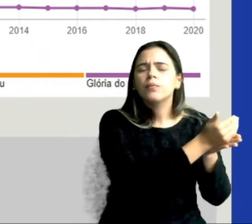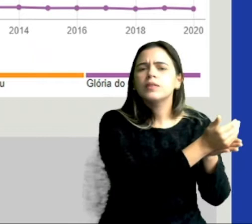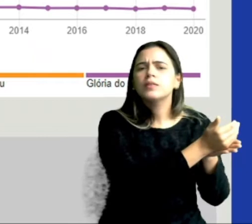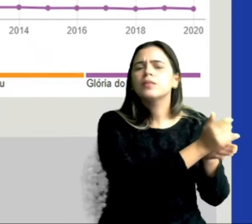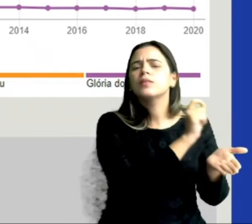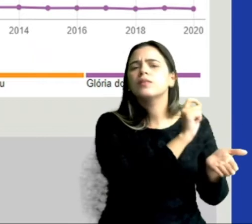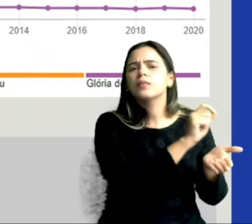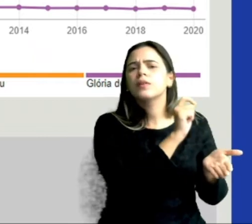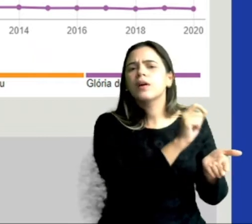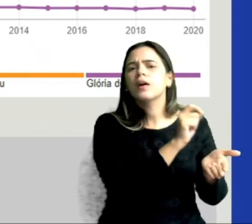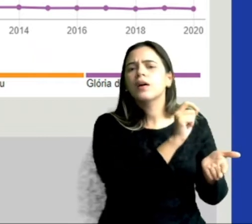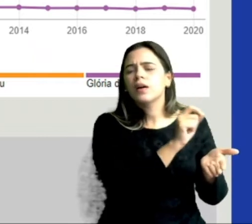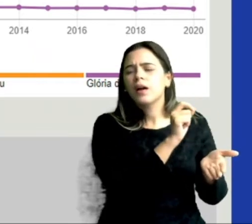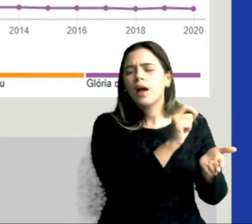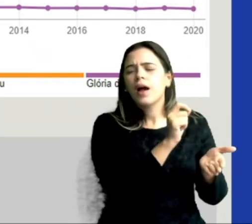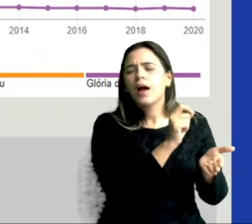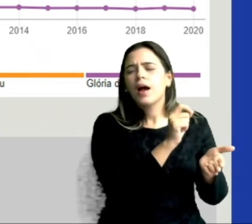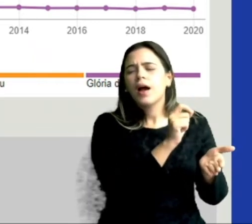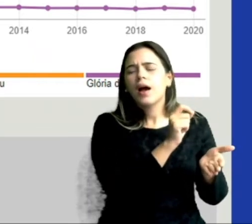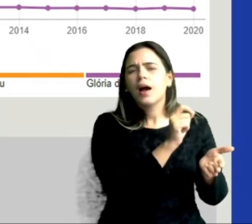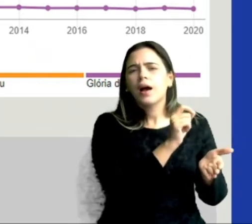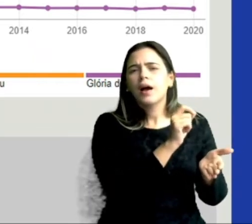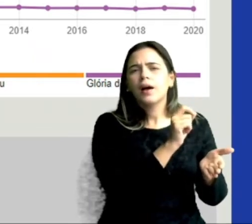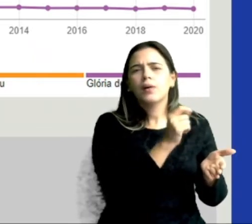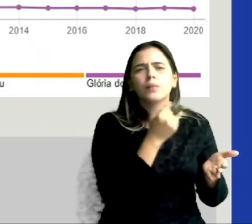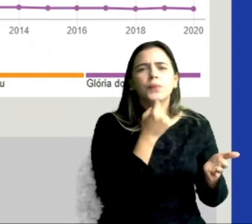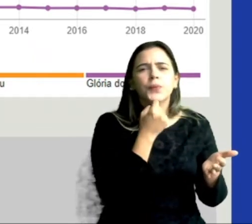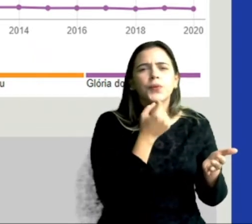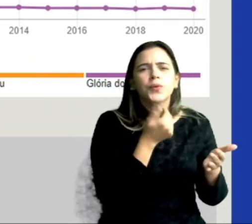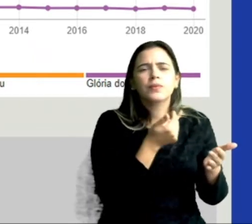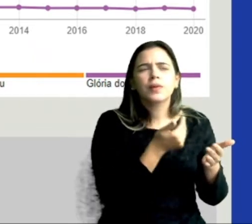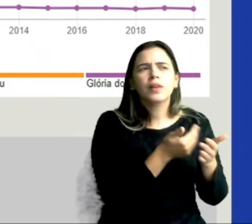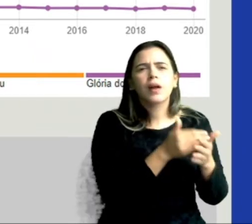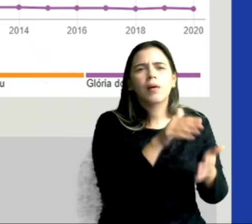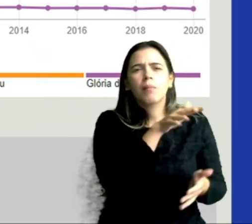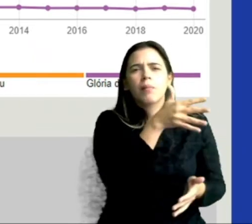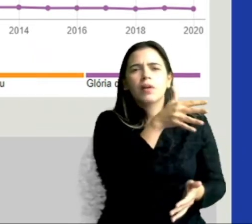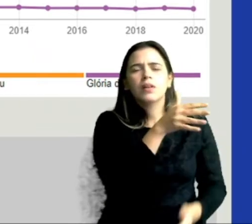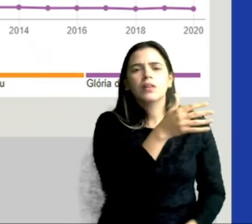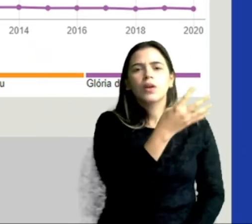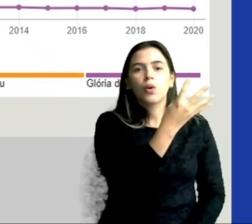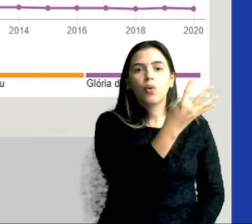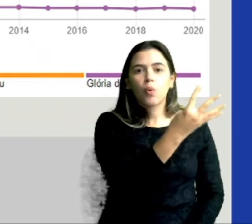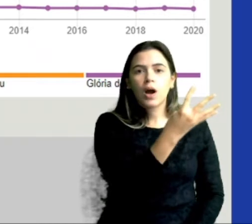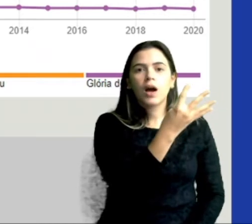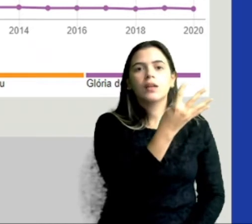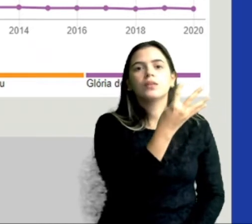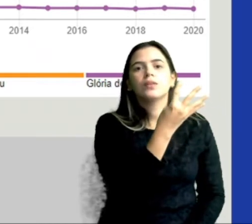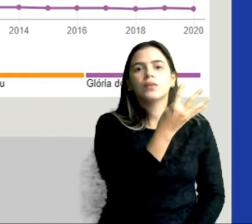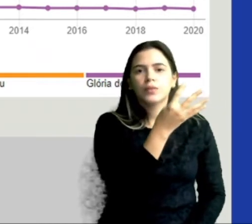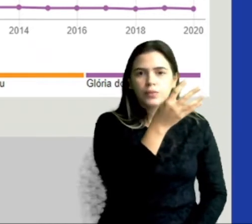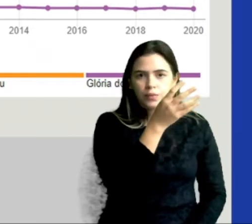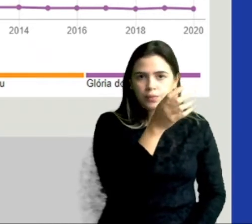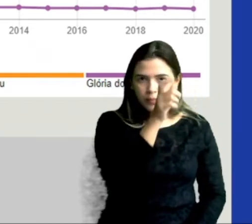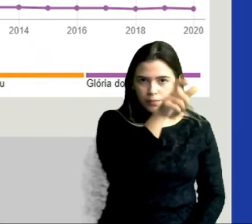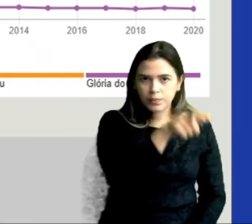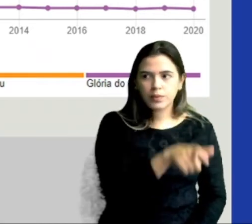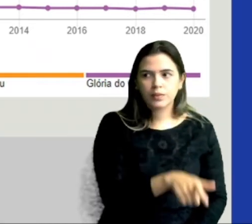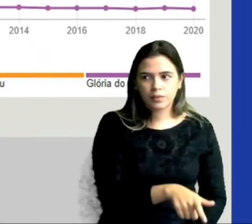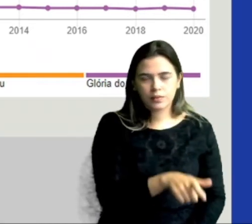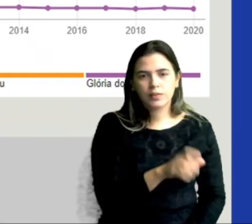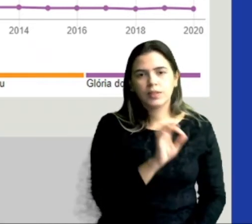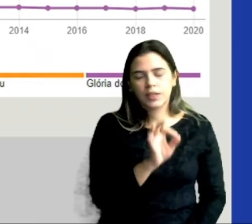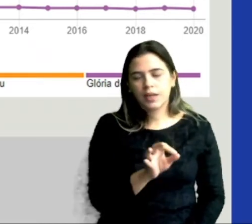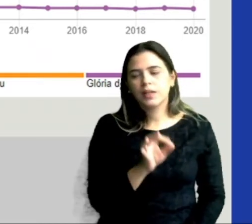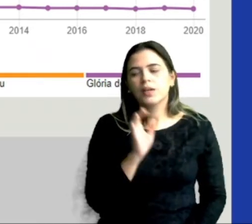foi de 4, aproximadamente 4 mil habitantes, né? Você olhar para o eixo da vertical, o eixo que está